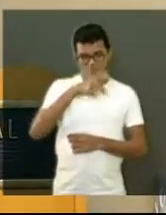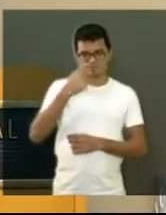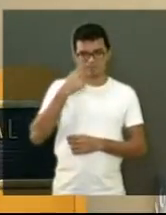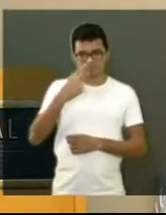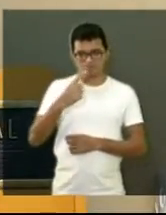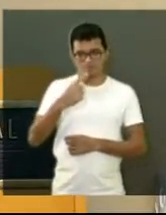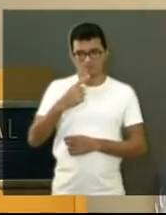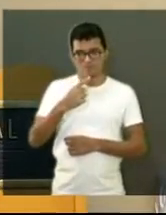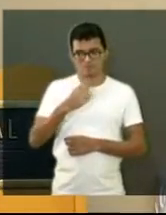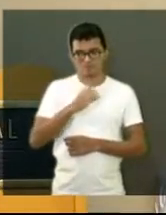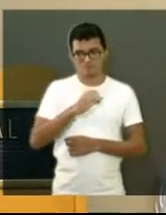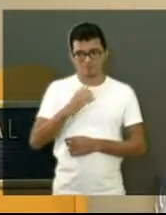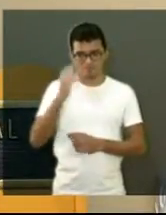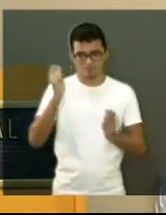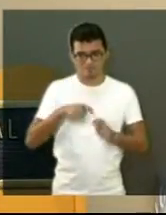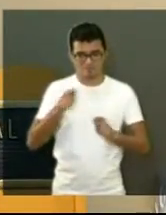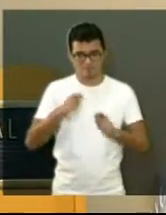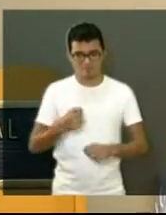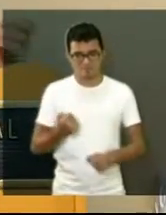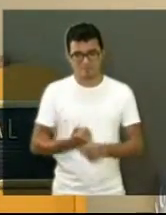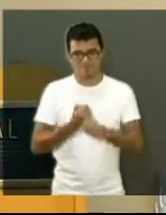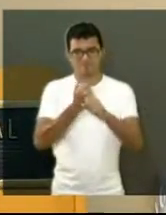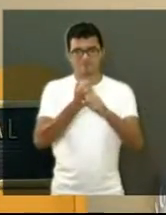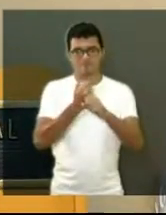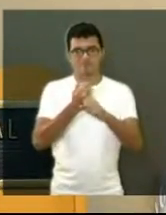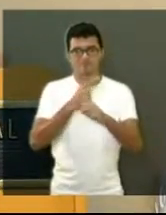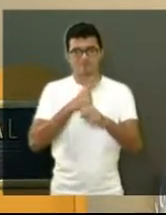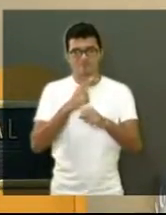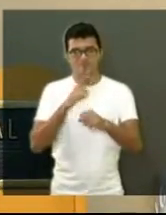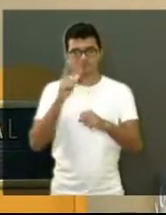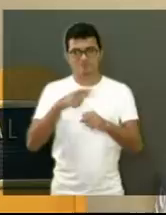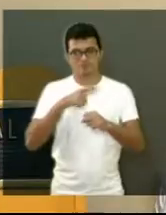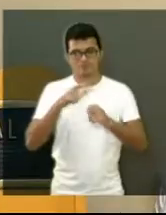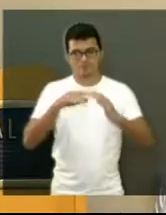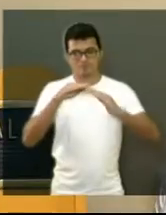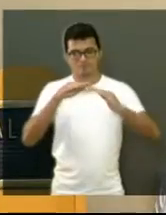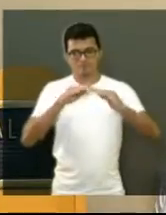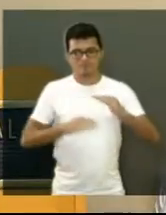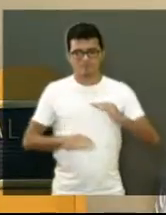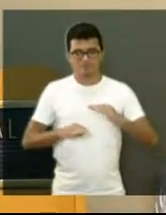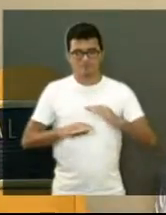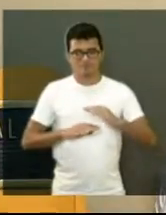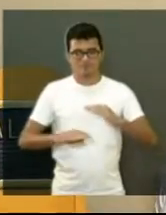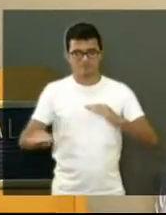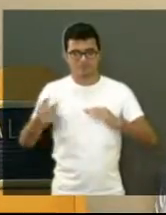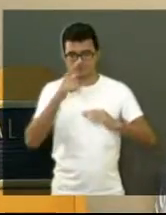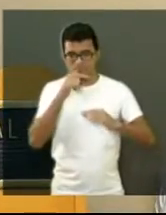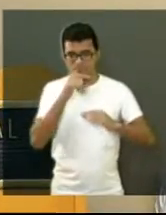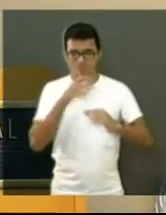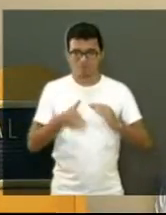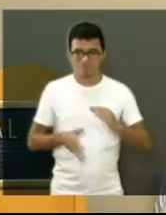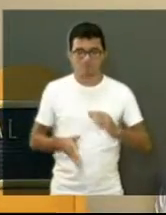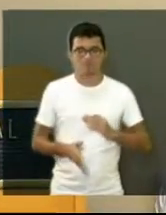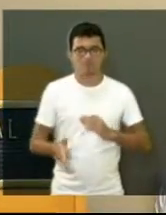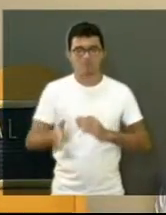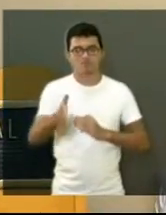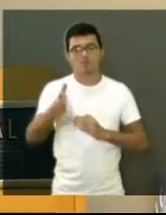tem a possibilidade de construir. Vai ter que fazer um rebaixamento naquela esquina, e jogar água para Irmã do Ságio Oliveira.